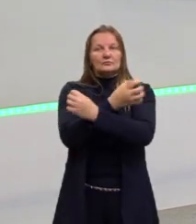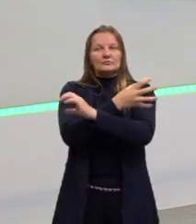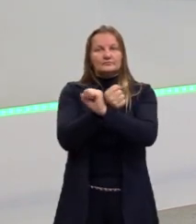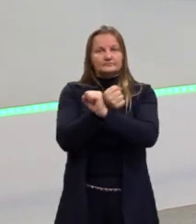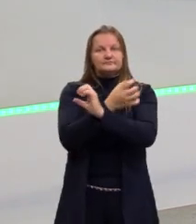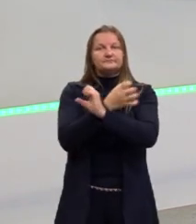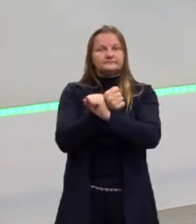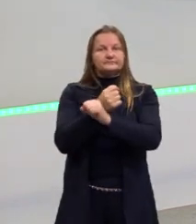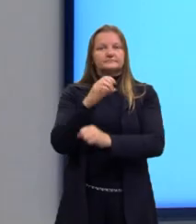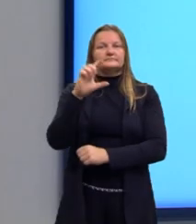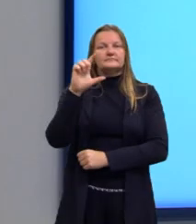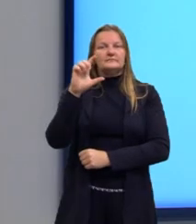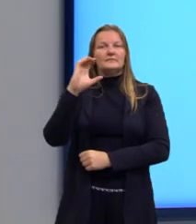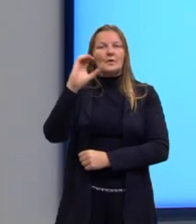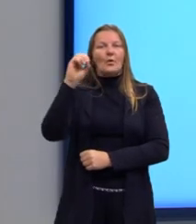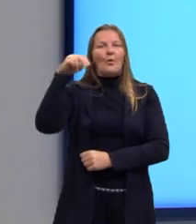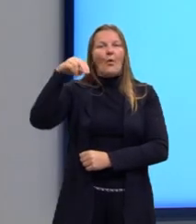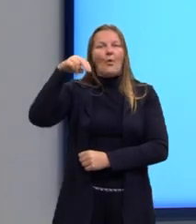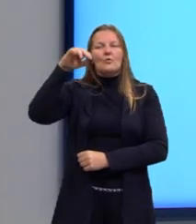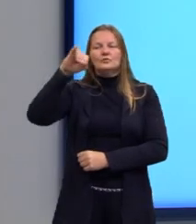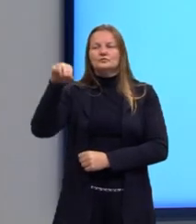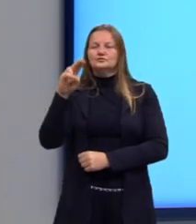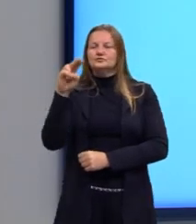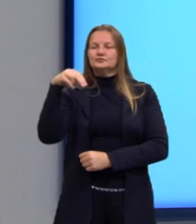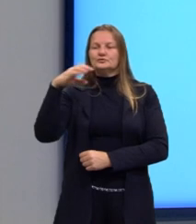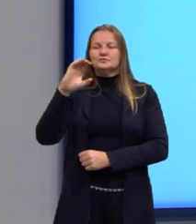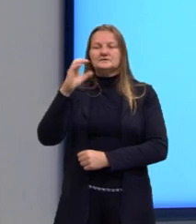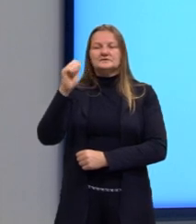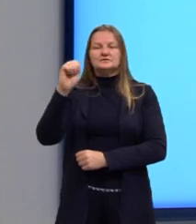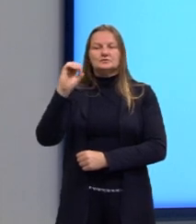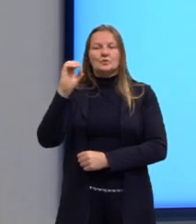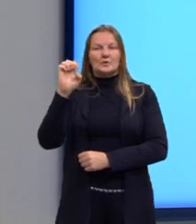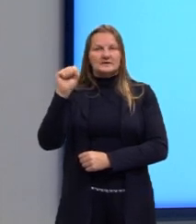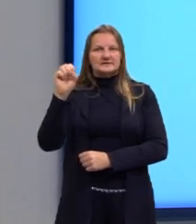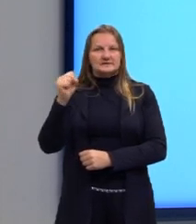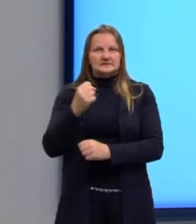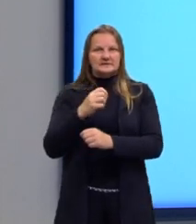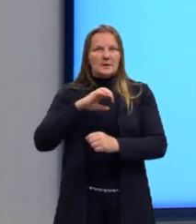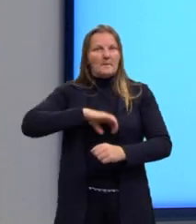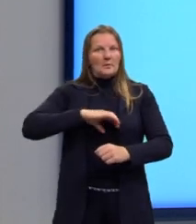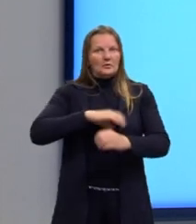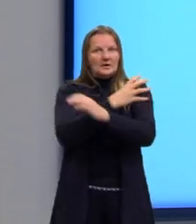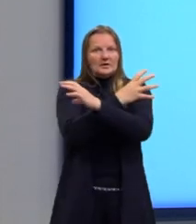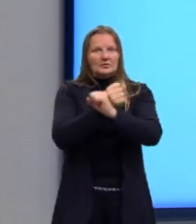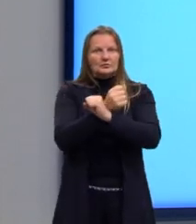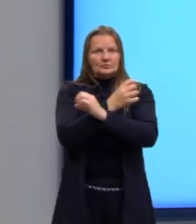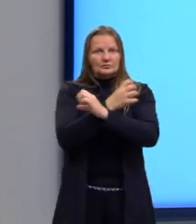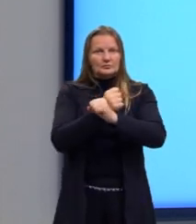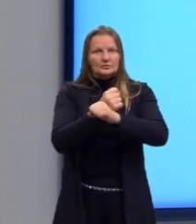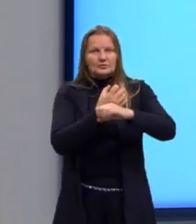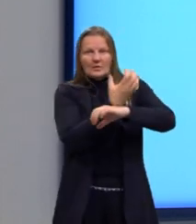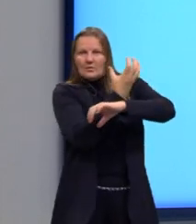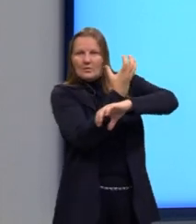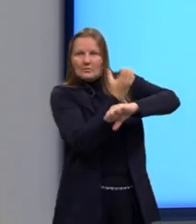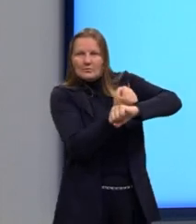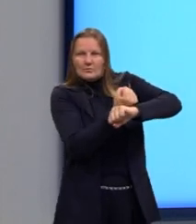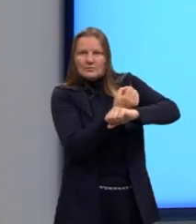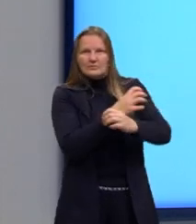vocês vão conhecer essas palavras como linking words, ou seja, palavras de ligação.